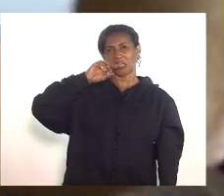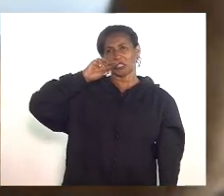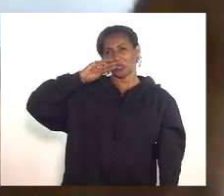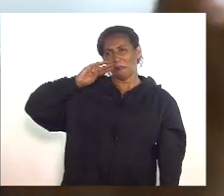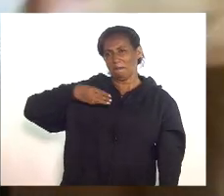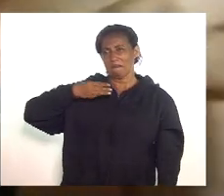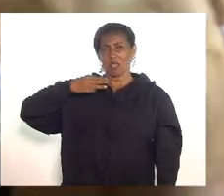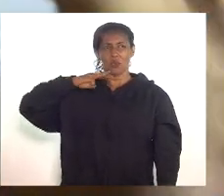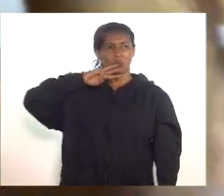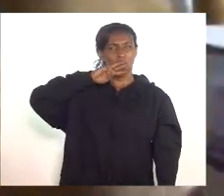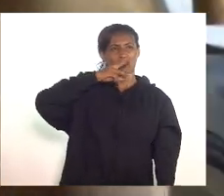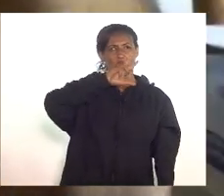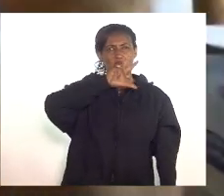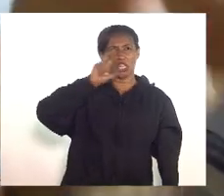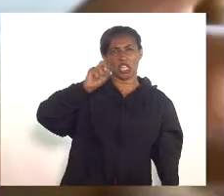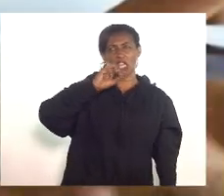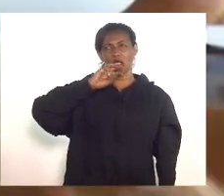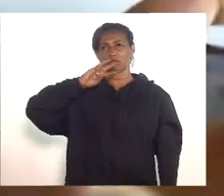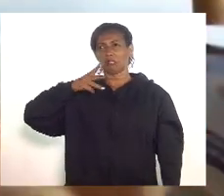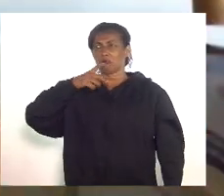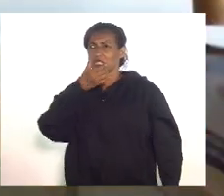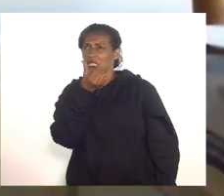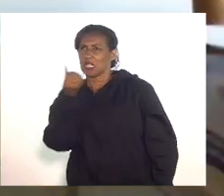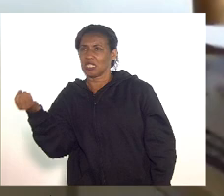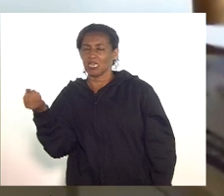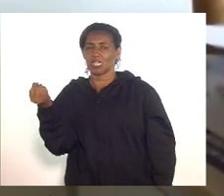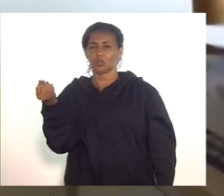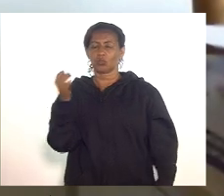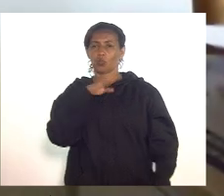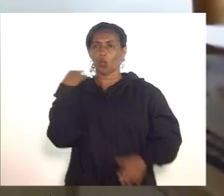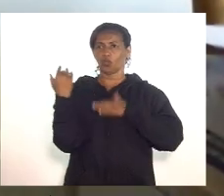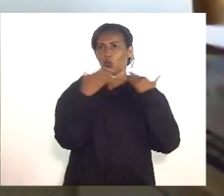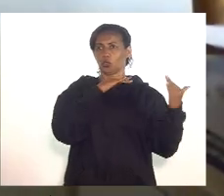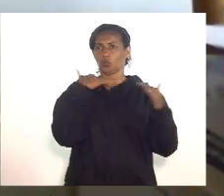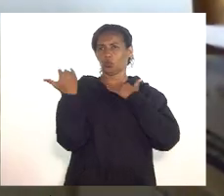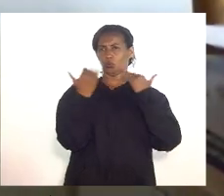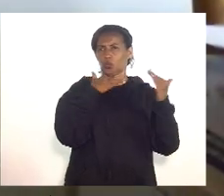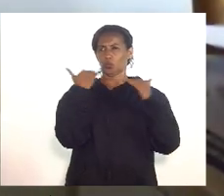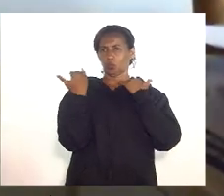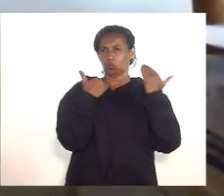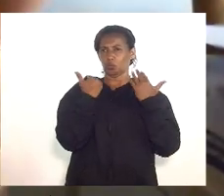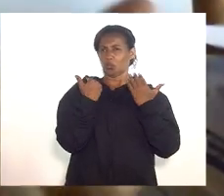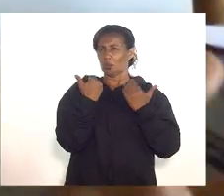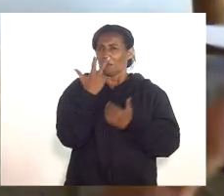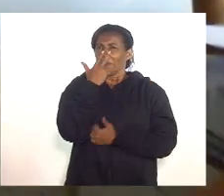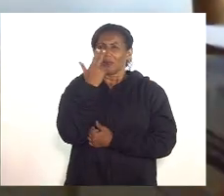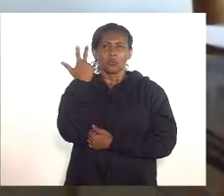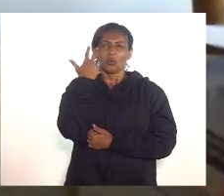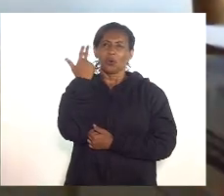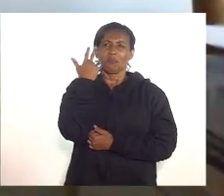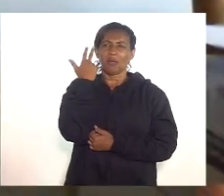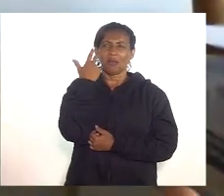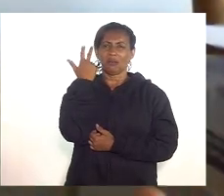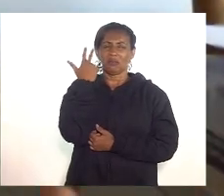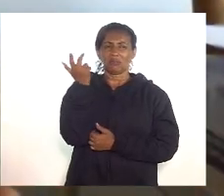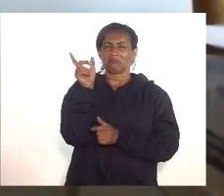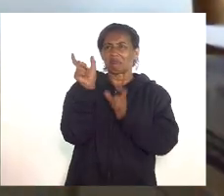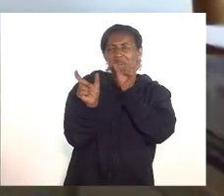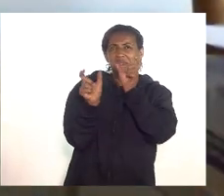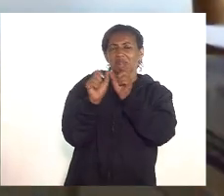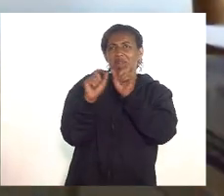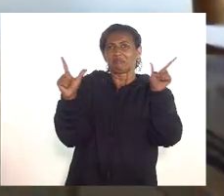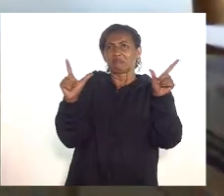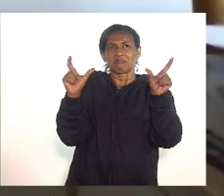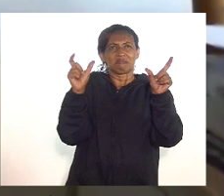3 mil e 500 são 3 mil e 600 como isso fosse a normalidade a